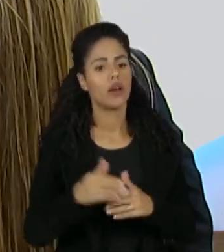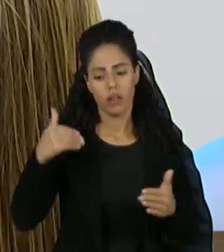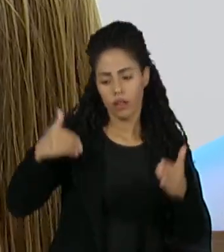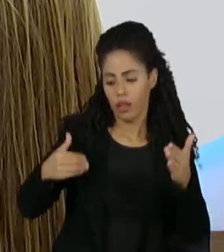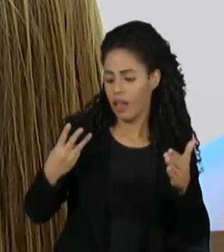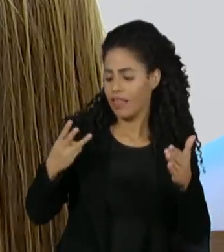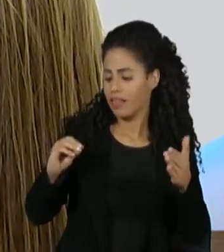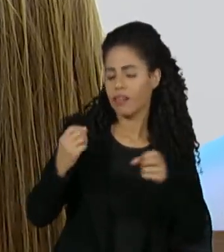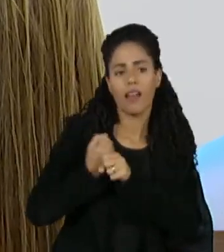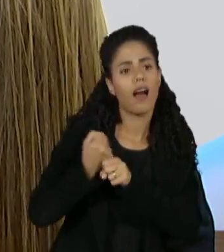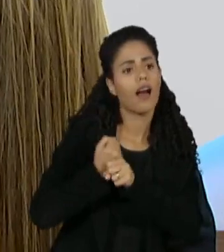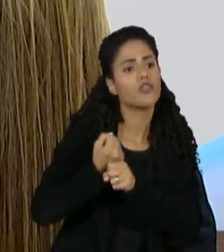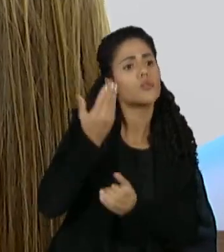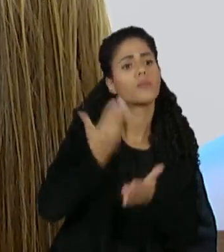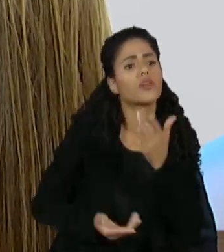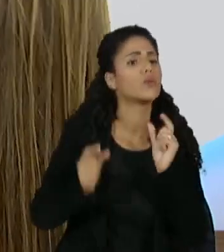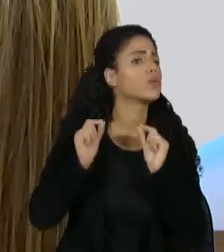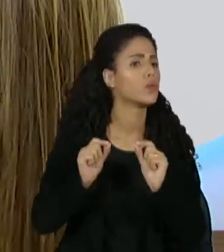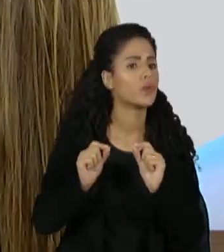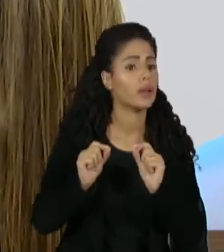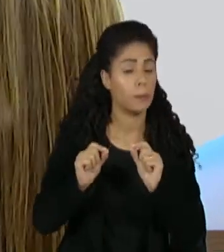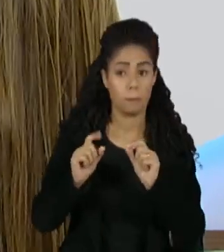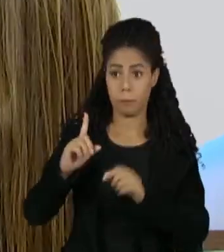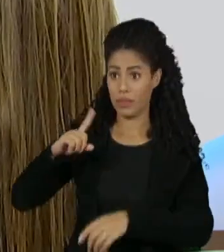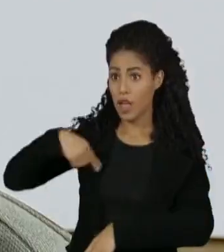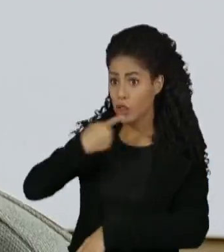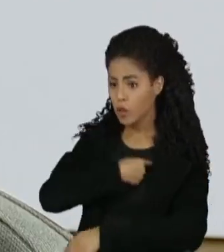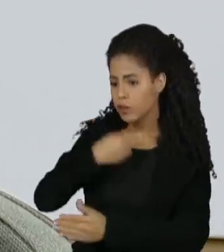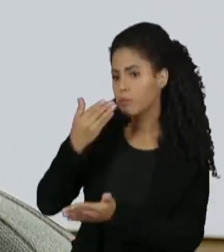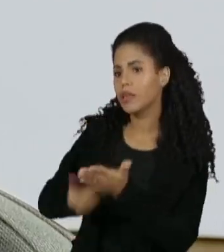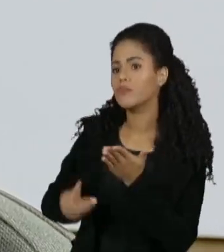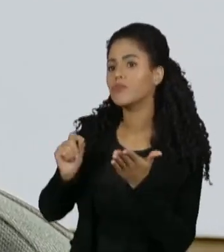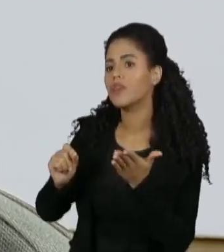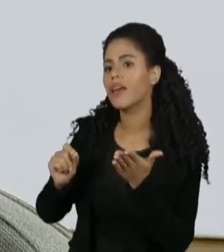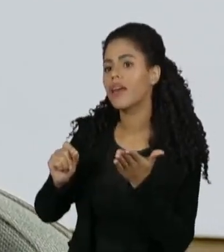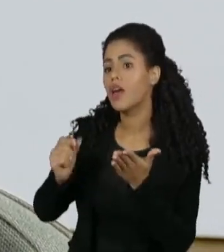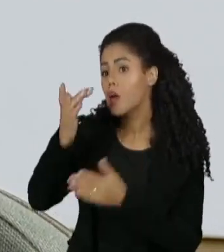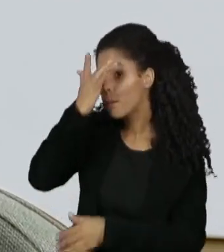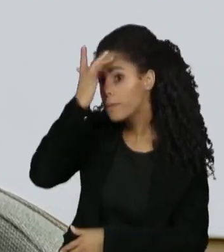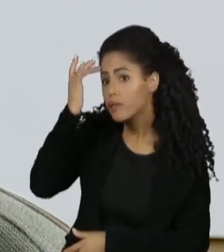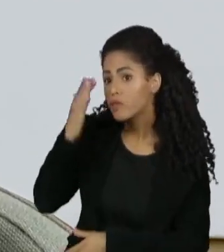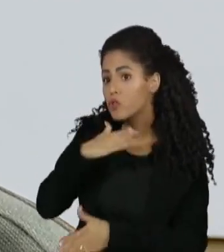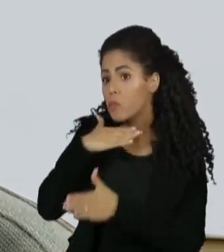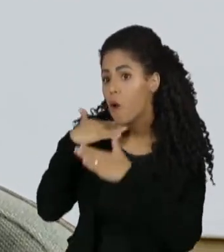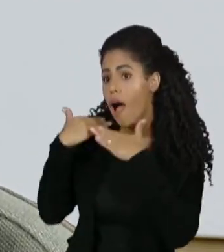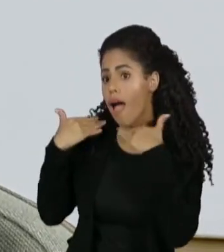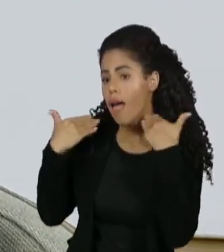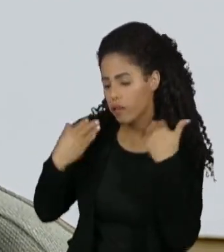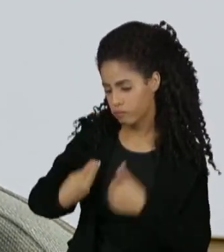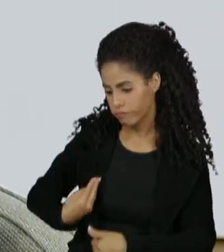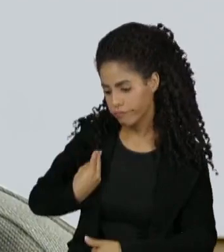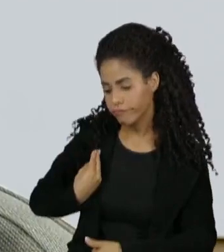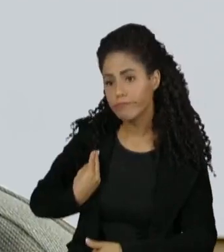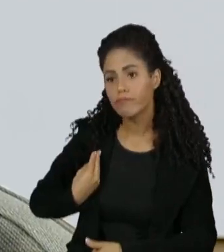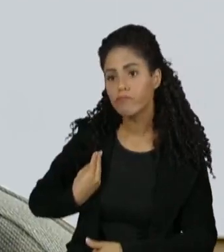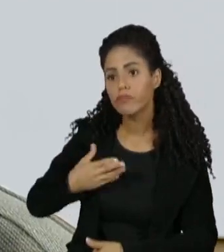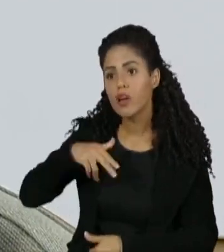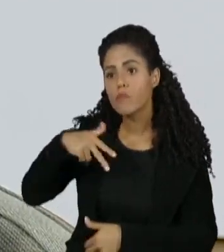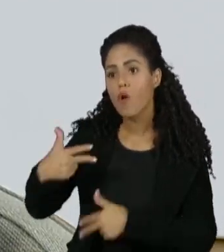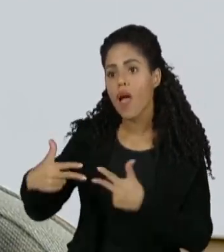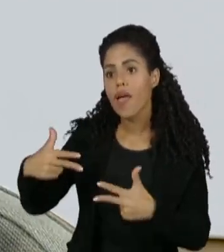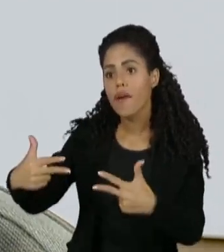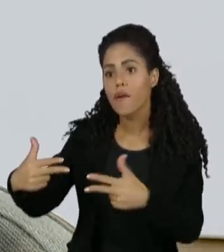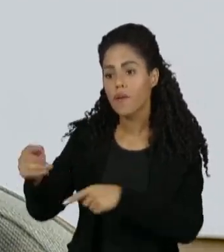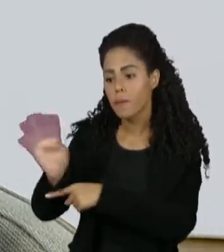anos? E o que perde ainda hoje? Nós perdemos vidas, isso é verdade. Na gravação do documentário ilegal, uma criança